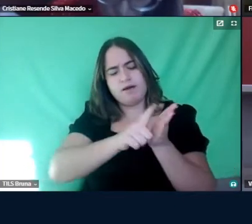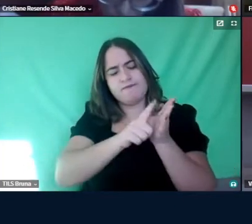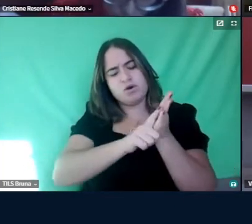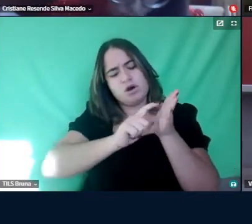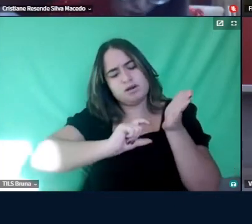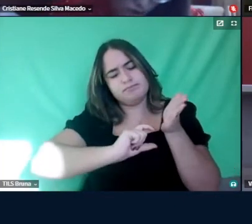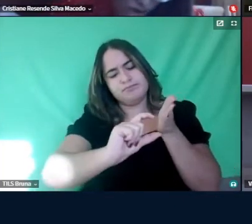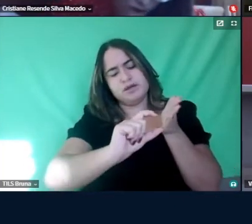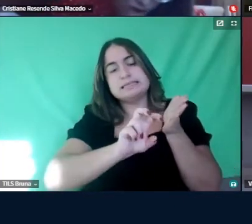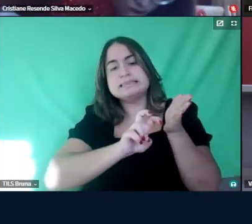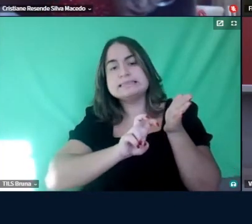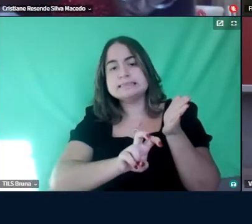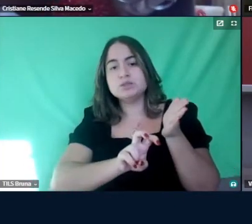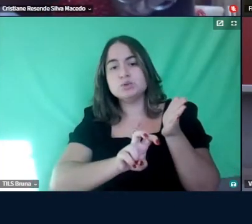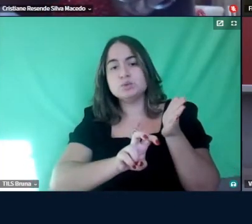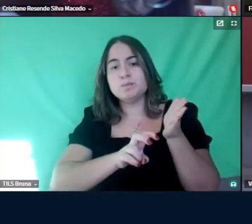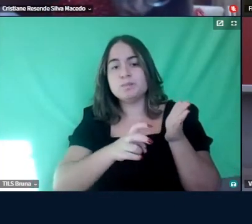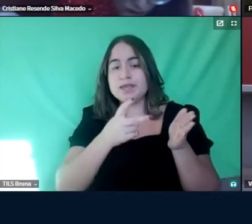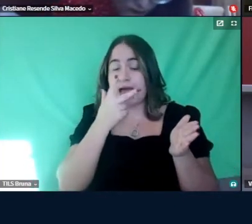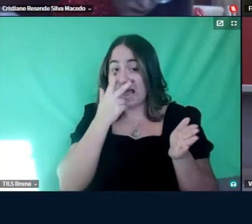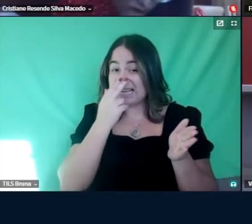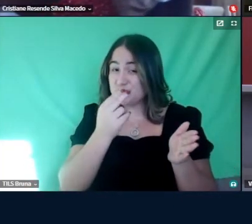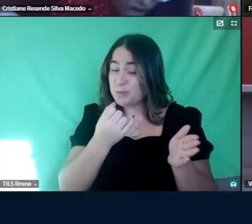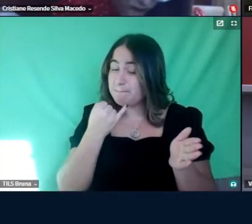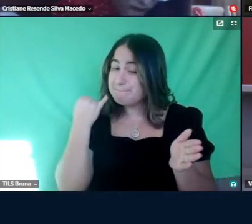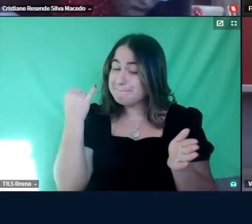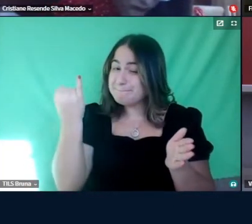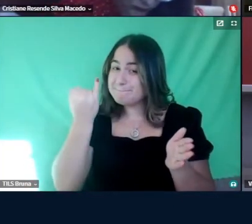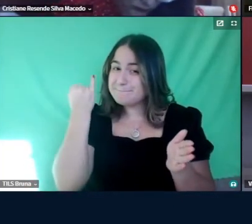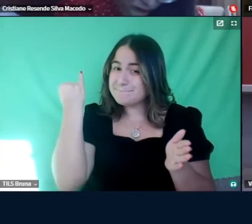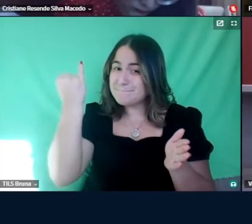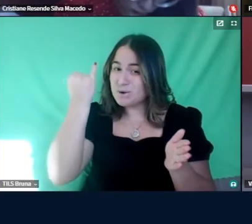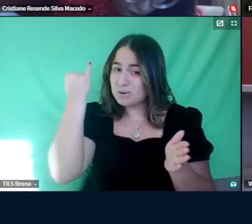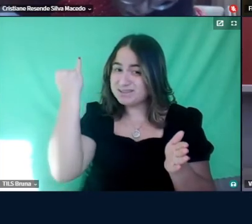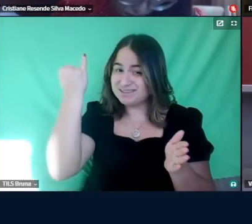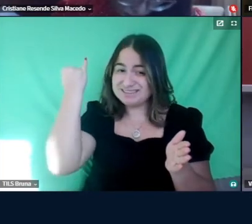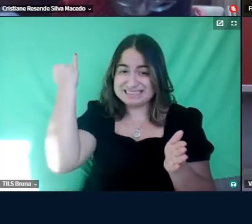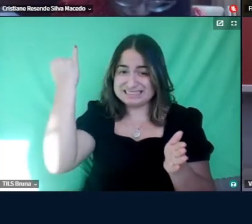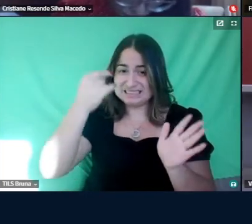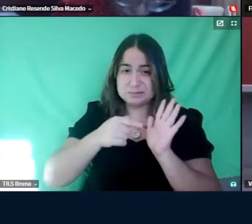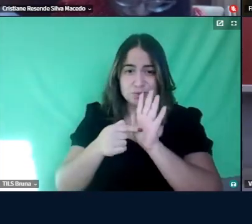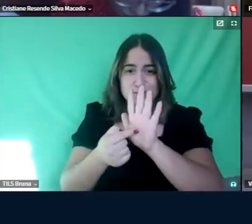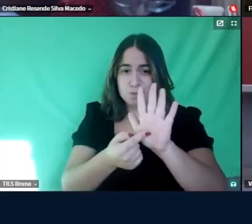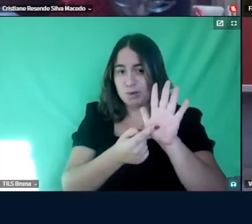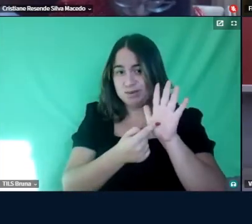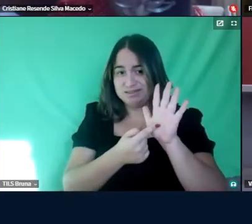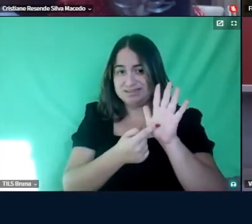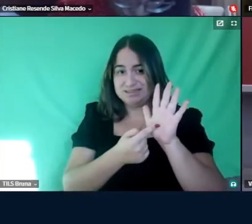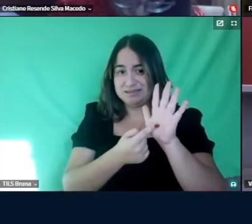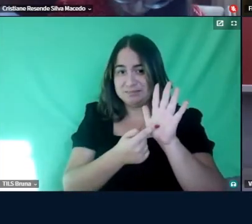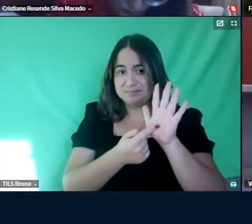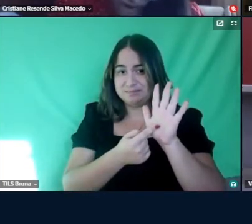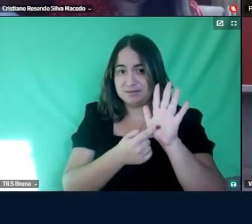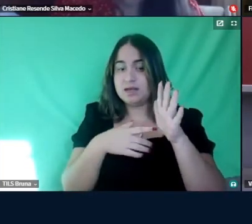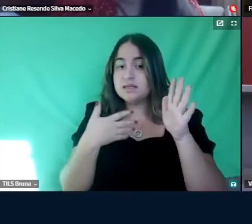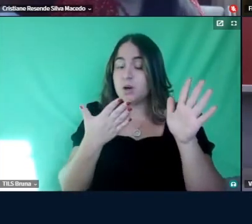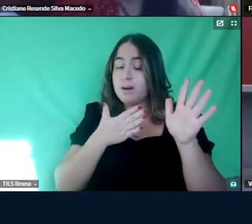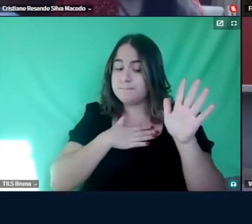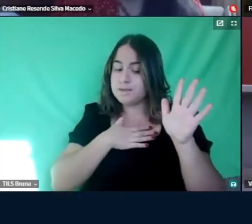eu achei, assim, extremamente importante que você traz nessa nota de rodapé, então, a minha primeira